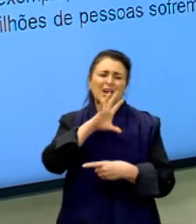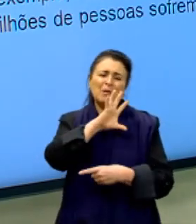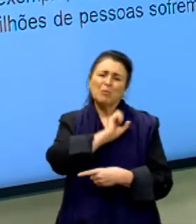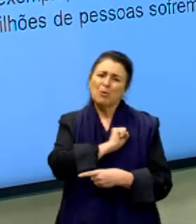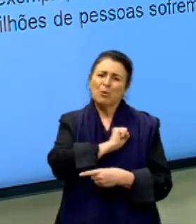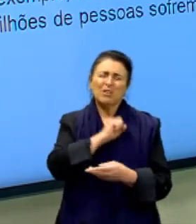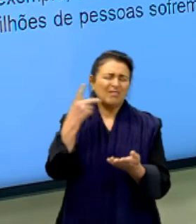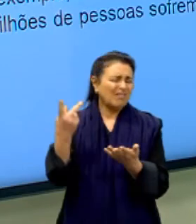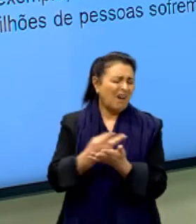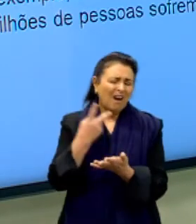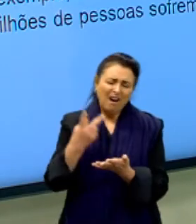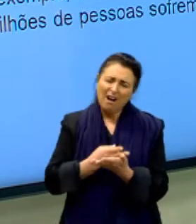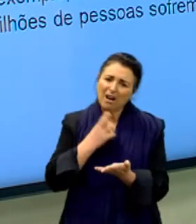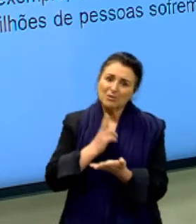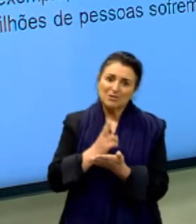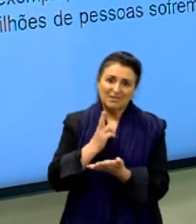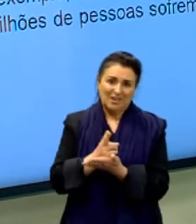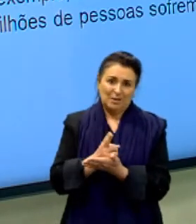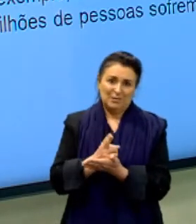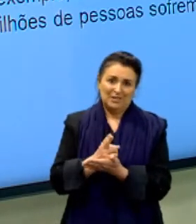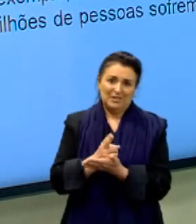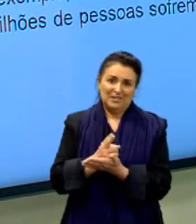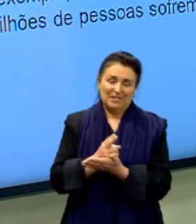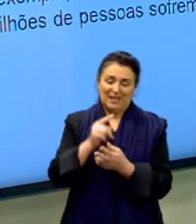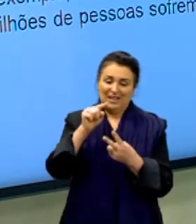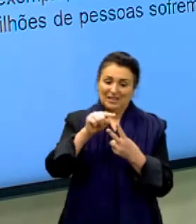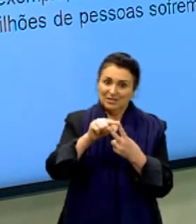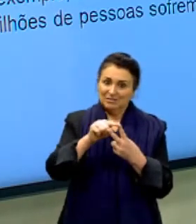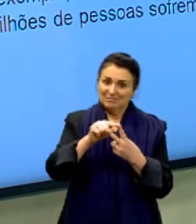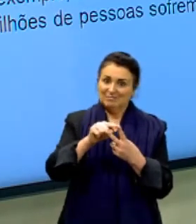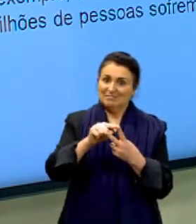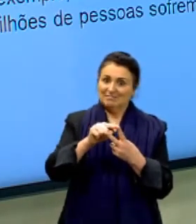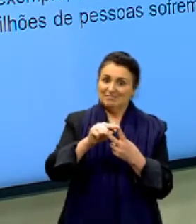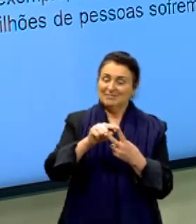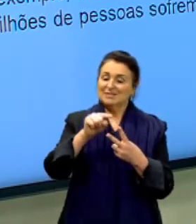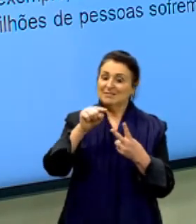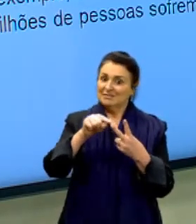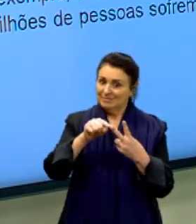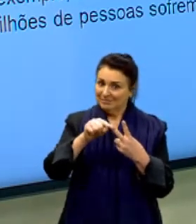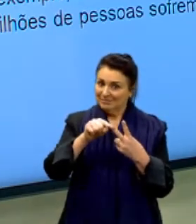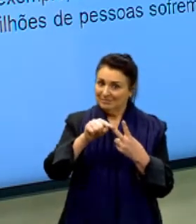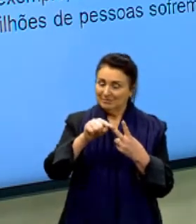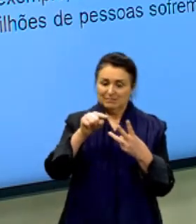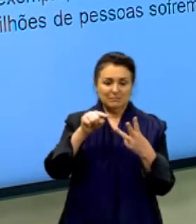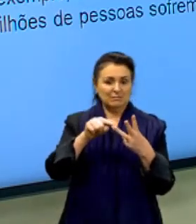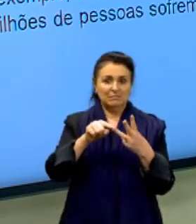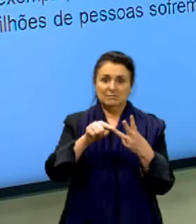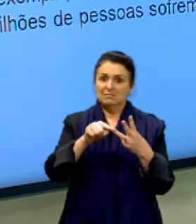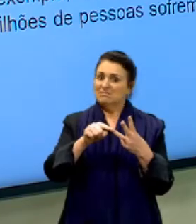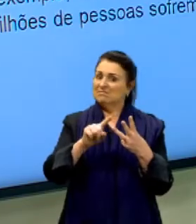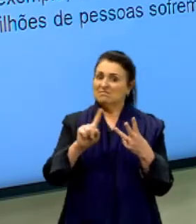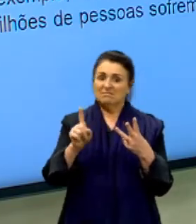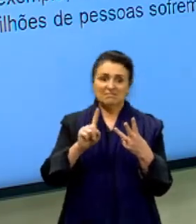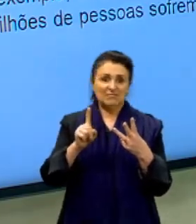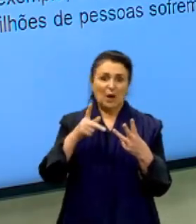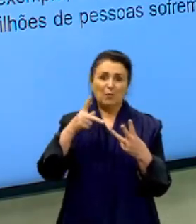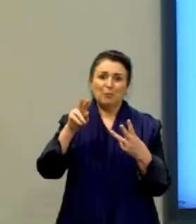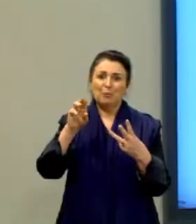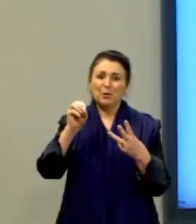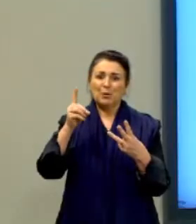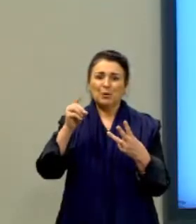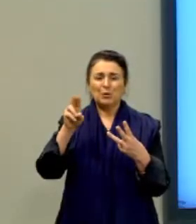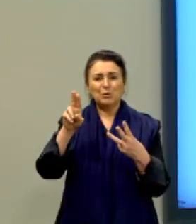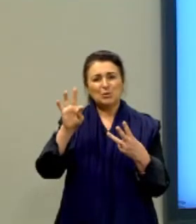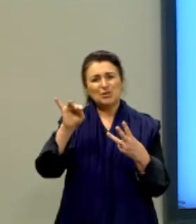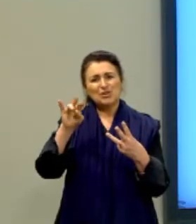Então, é legítimo? É. É pertinente? É. Ela torna ele produtivo? Não. Porque ela está falando sobre o